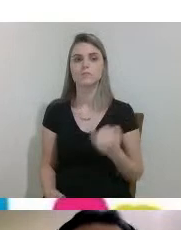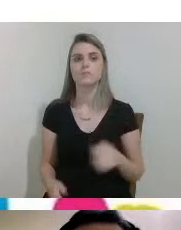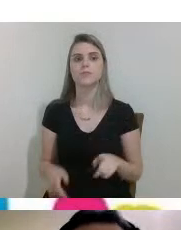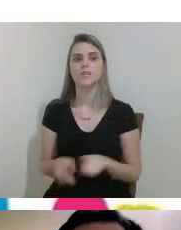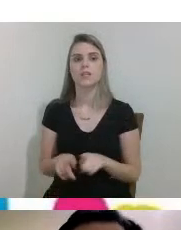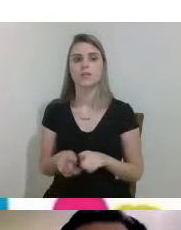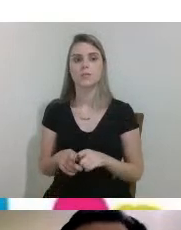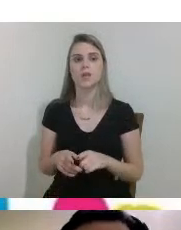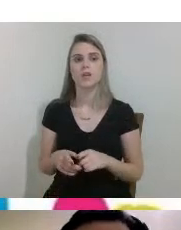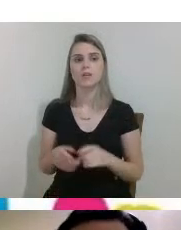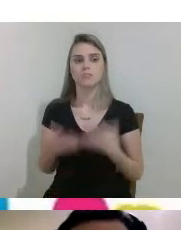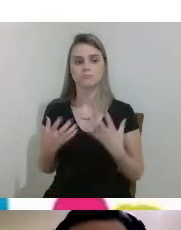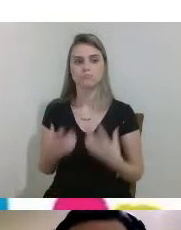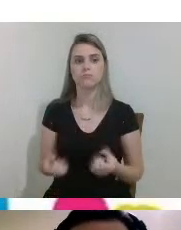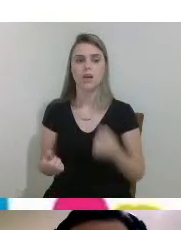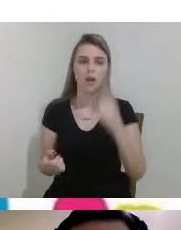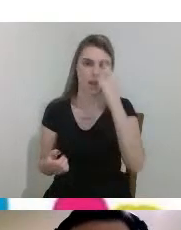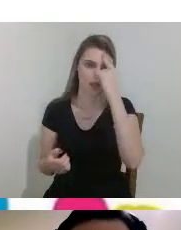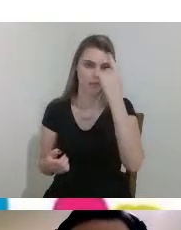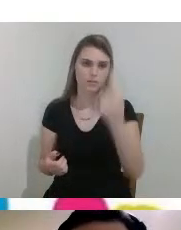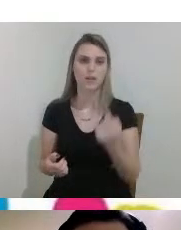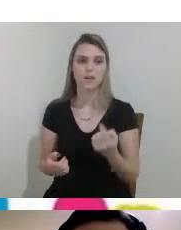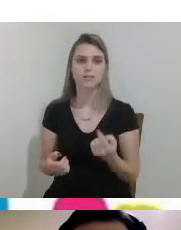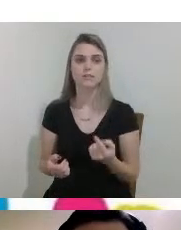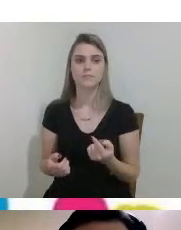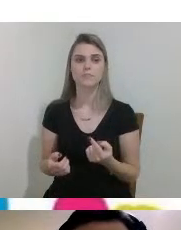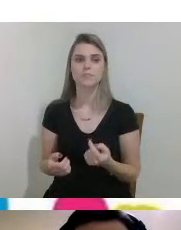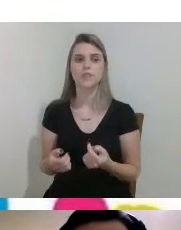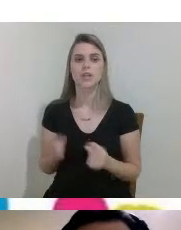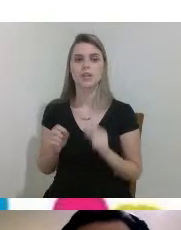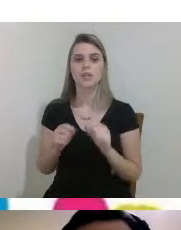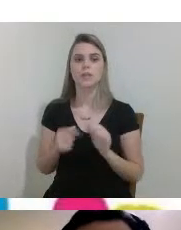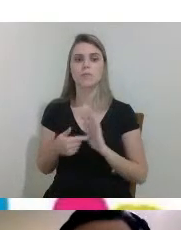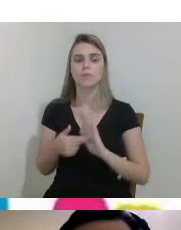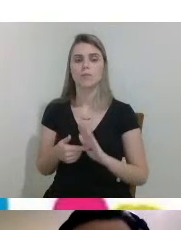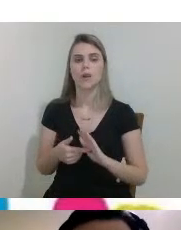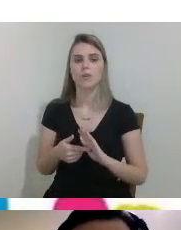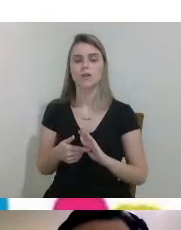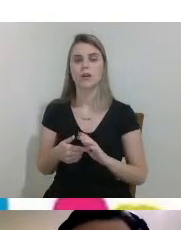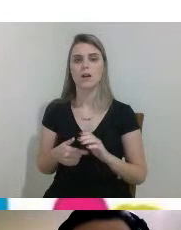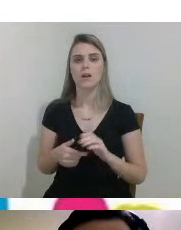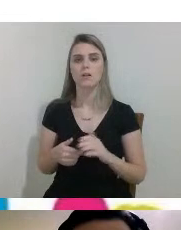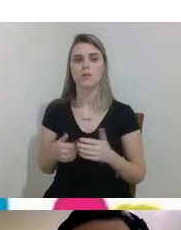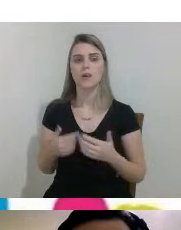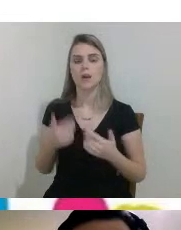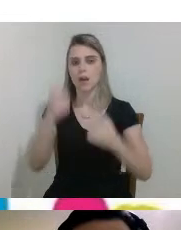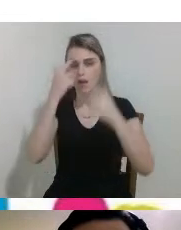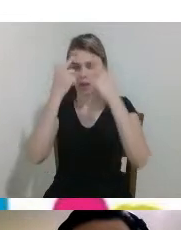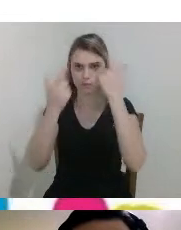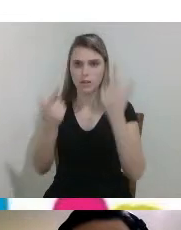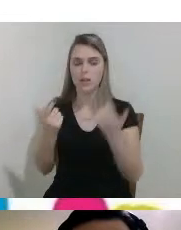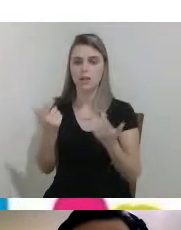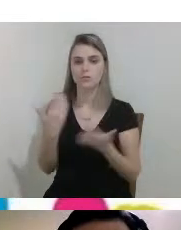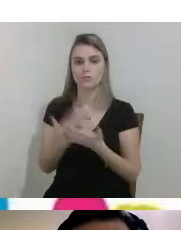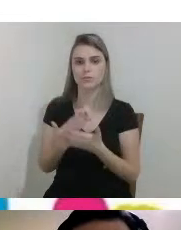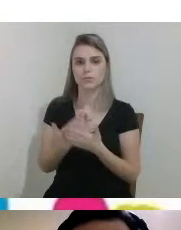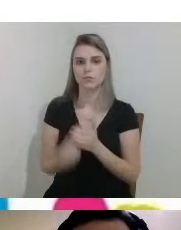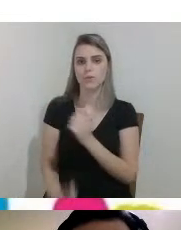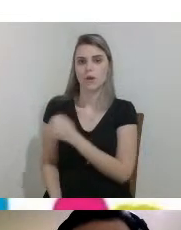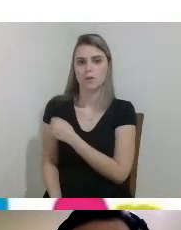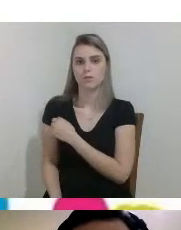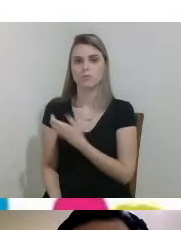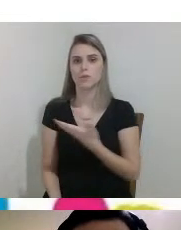ideia né trouxeram seus bolsistas seus estudantes e os colegas professores todos envolvidos né